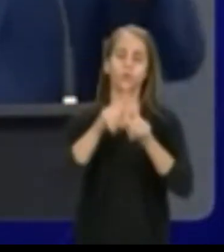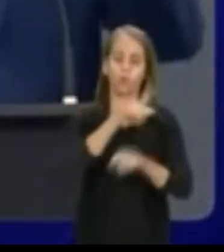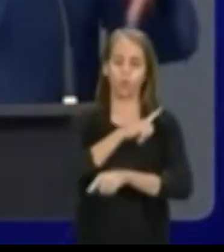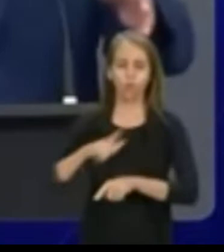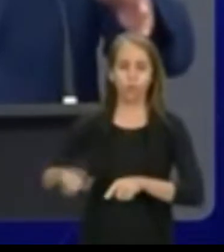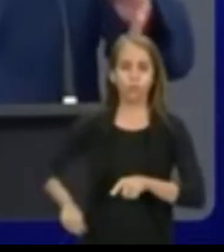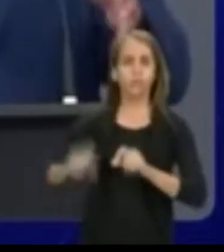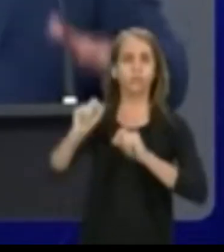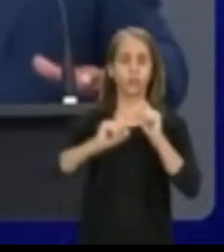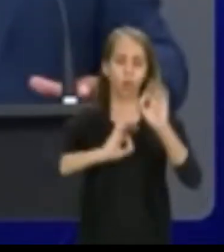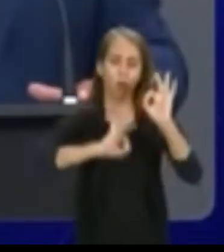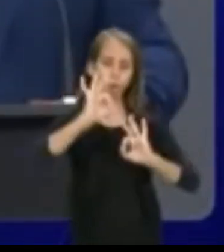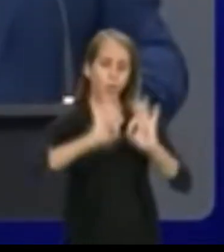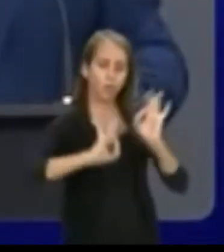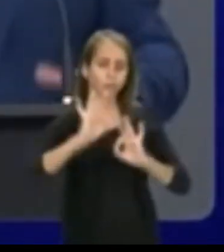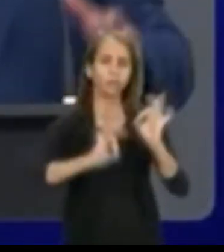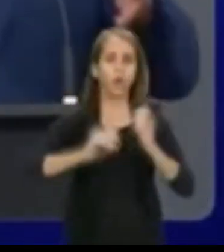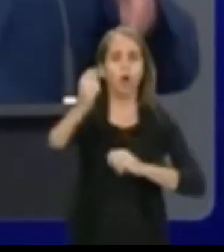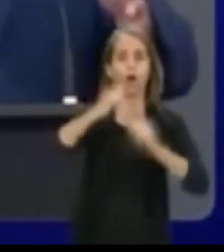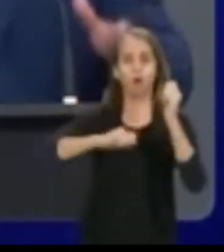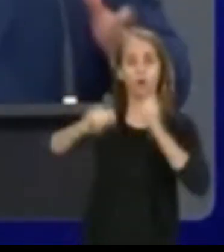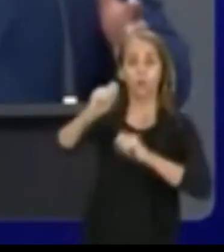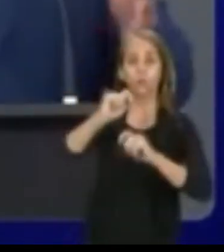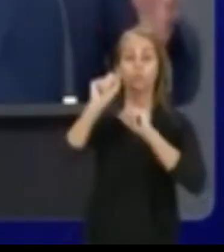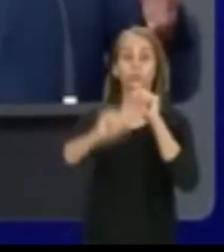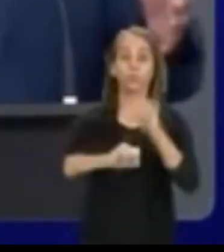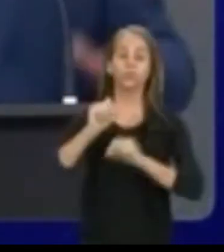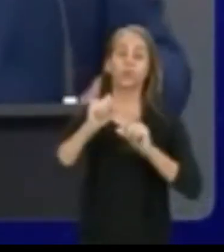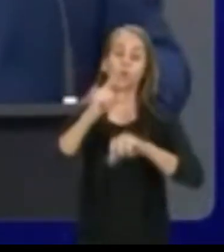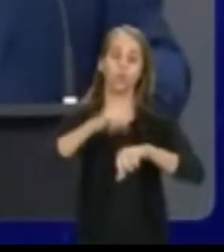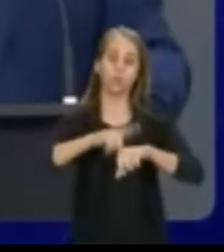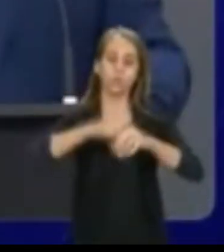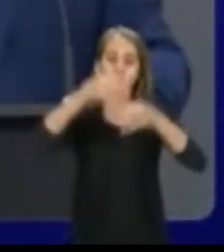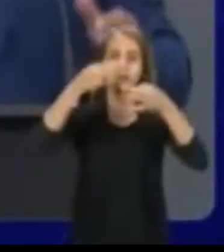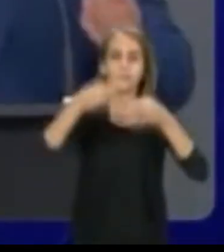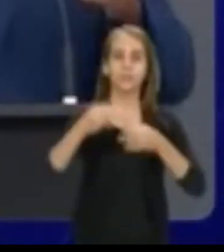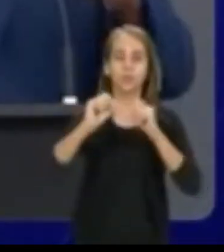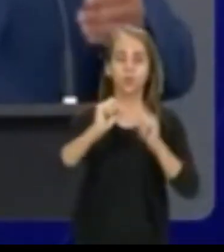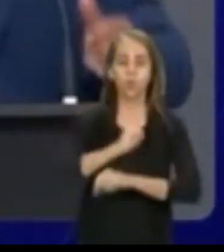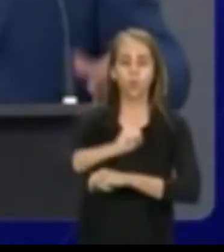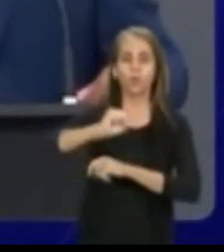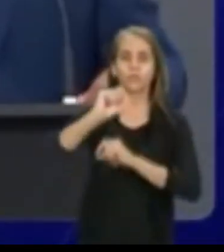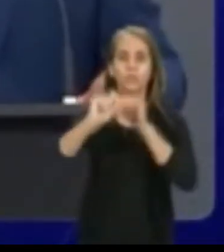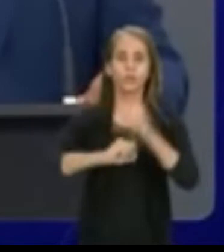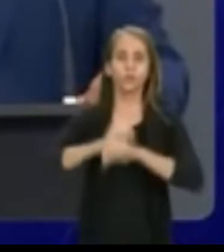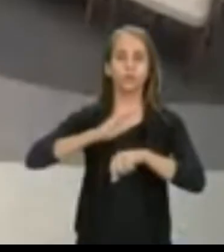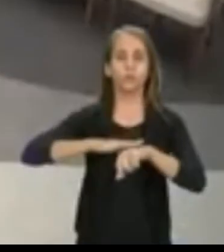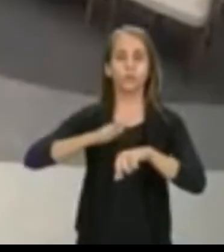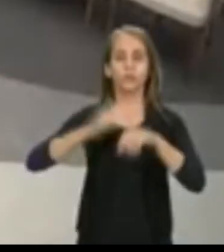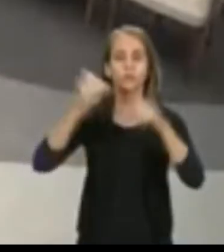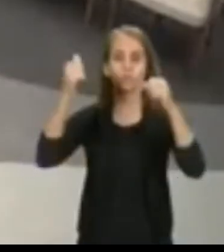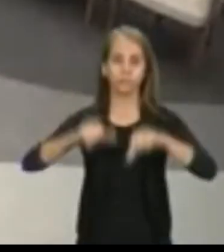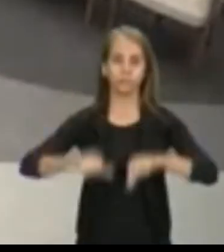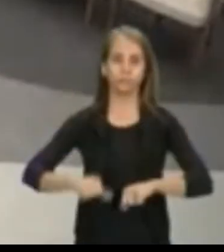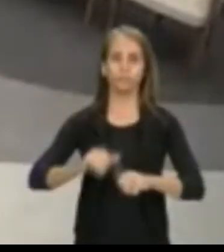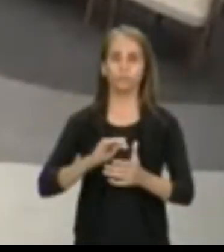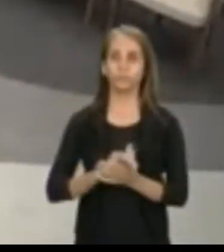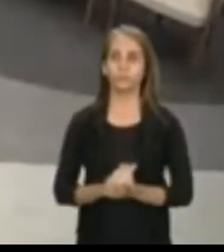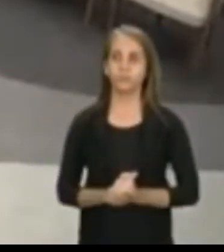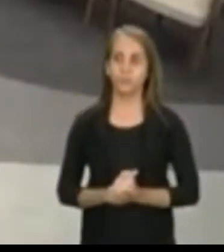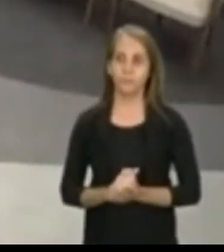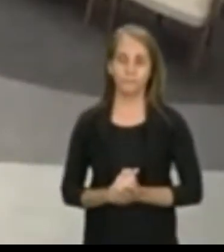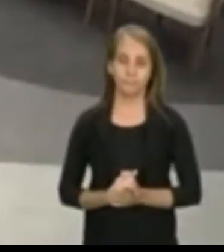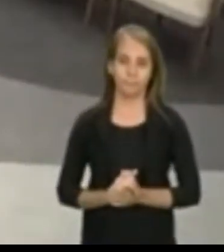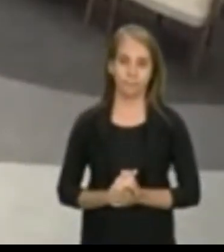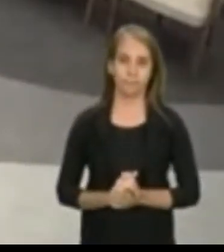implementou as medidas econômicas necessárias, no momento certo, para combater o que poderia estar muito pior nesse momento. Um